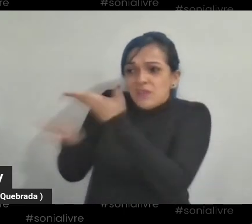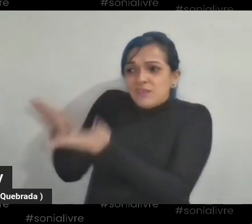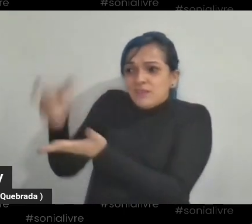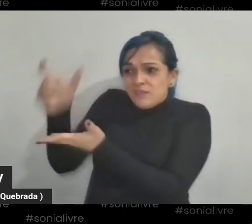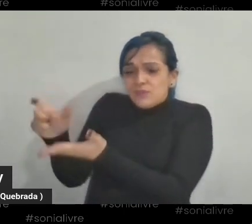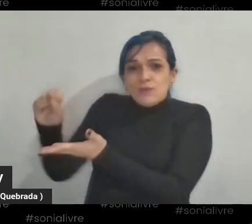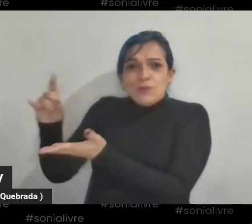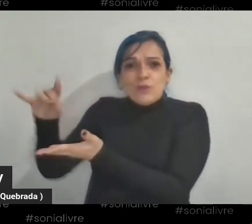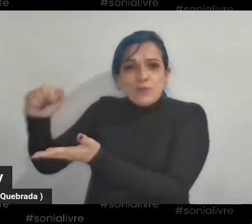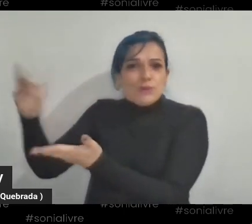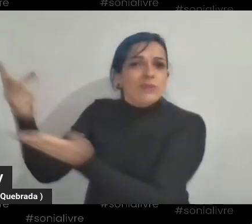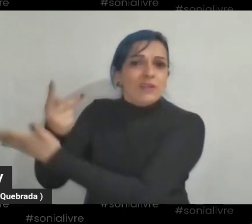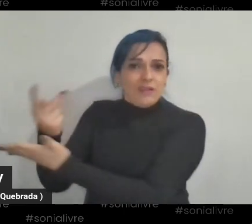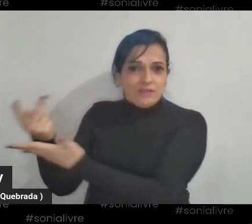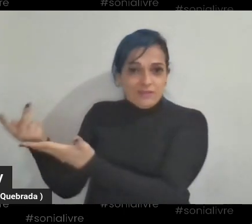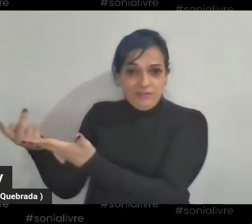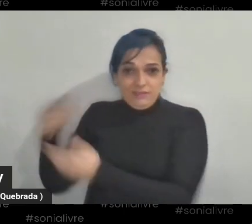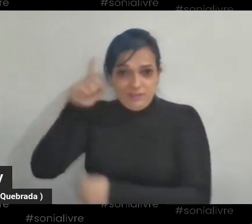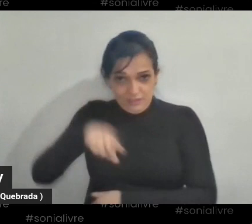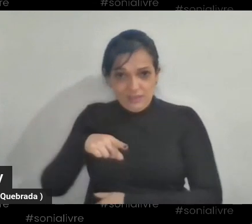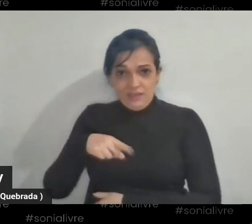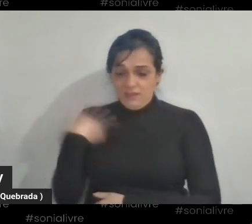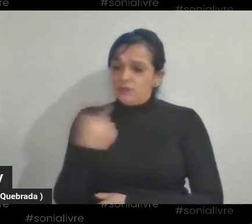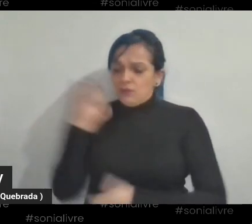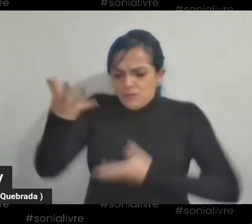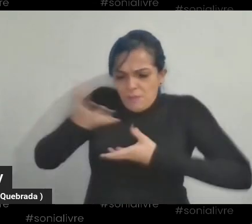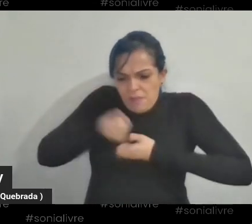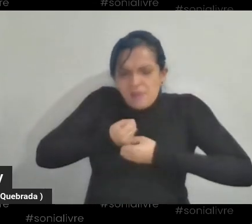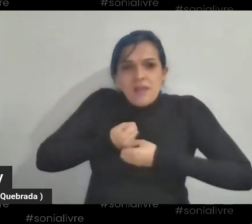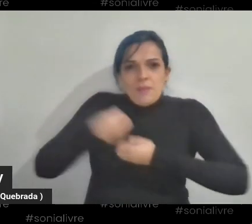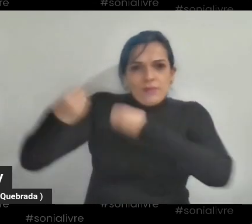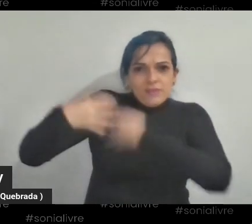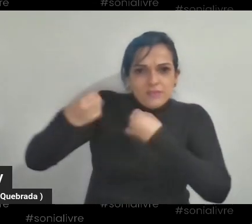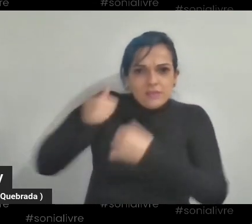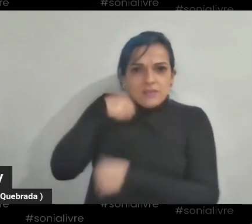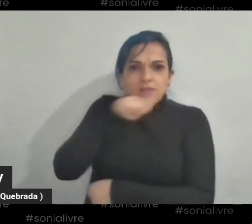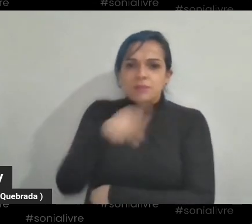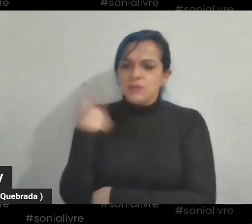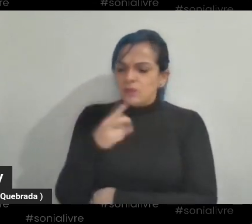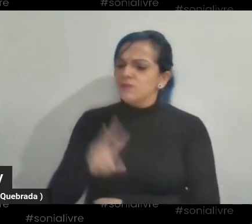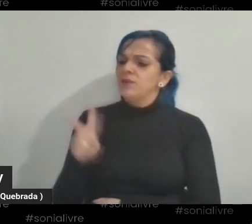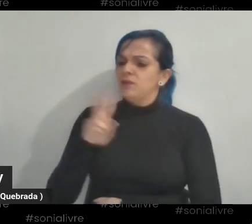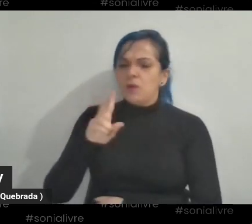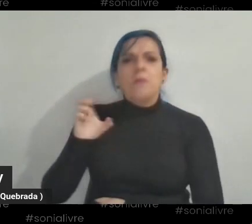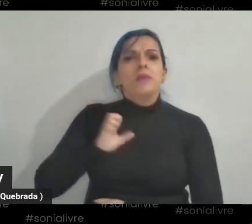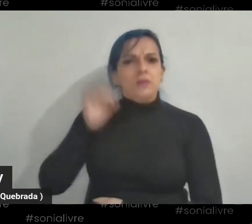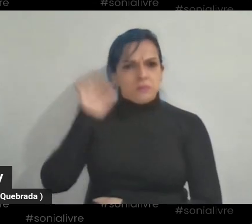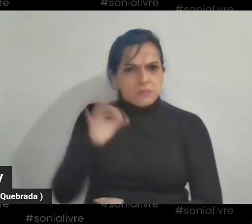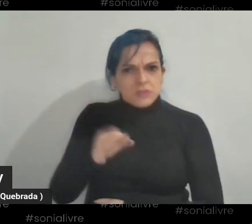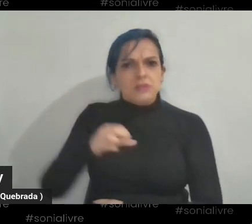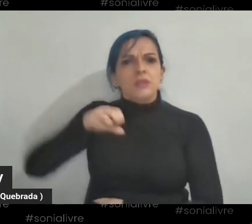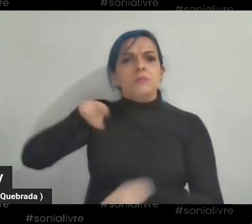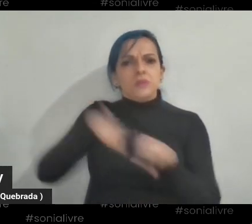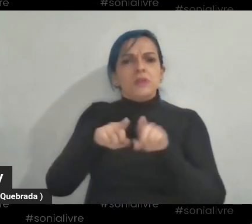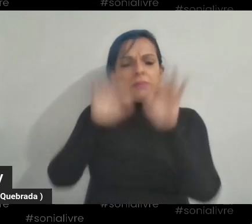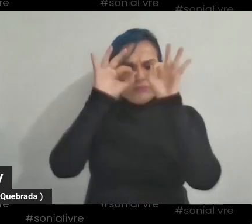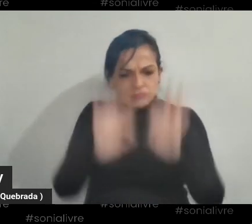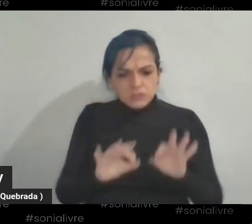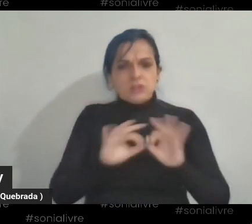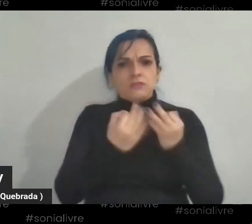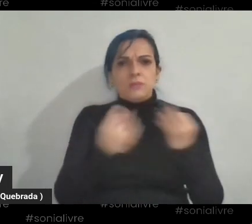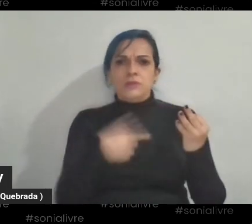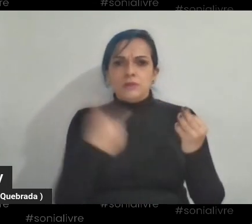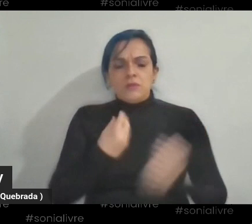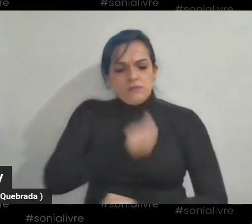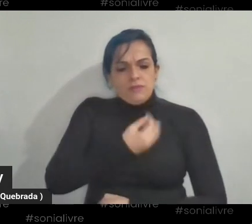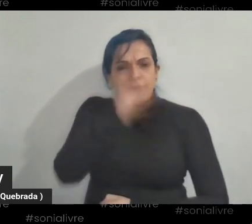Esse era o legado da minha mãe e é o que nós carregamos. Somos ricos de muitos valores, de muita moral, de muito caráter, honestidade. Esse